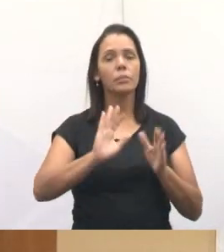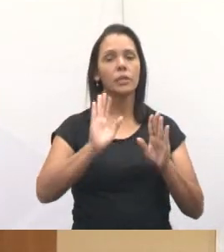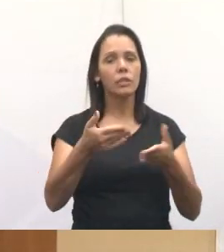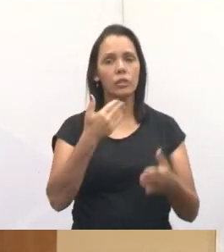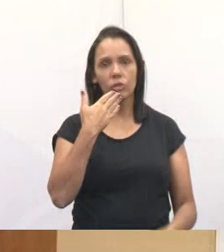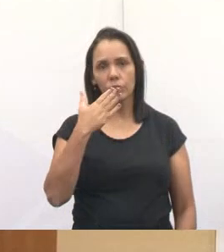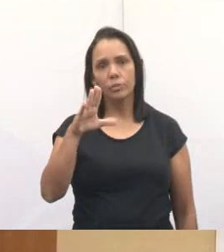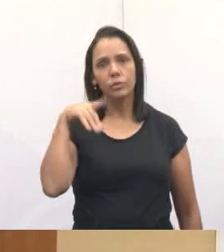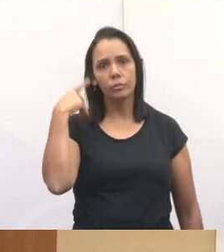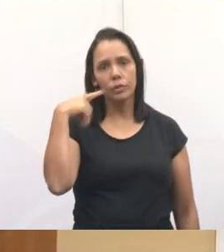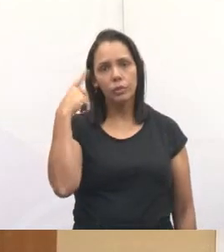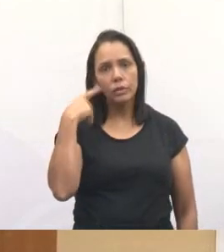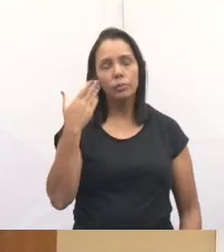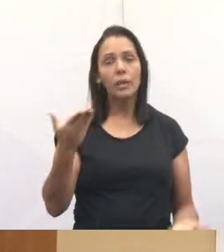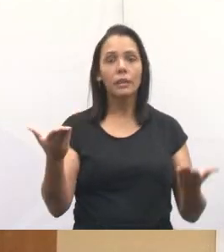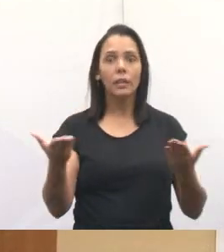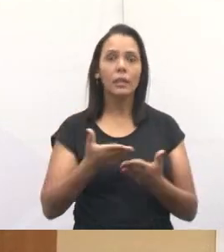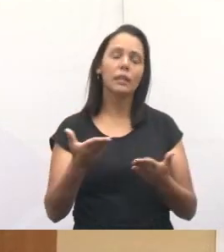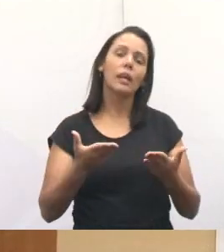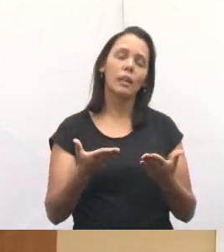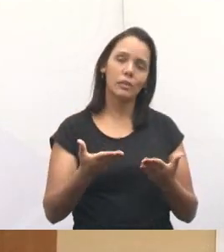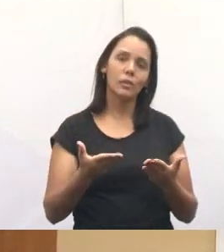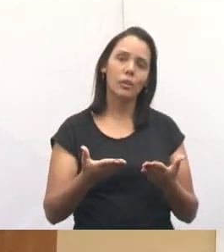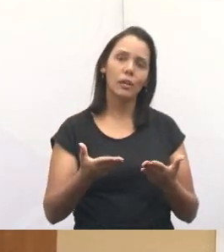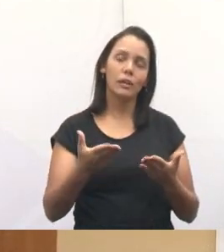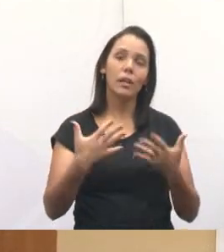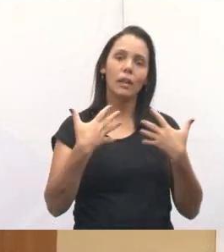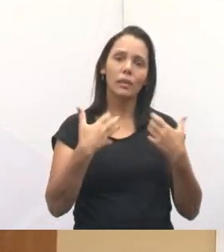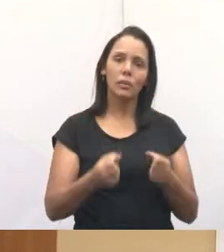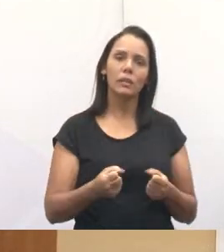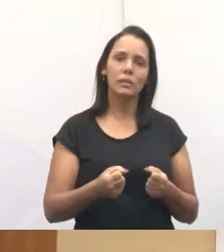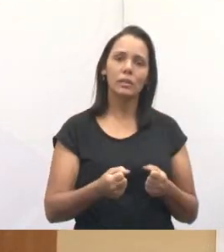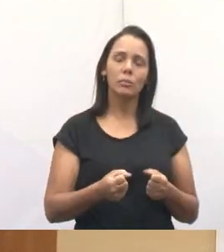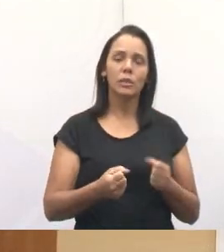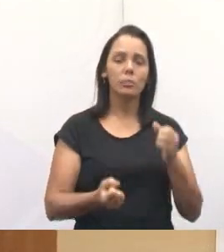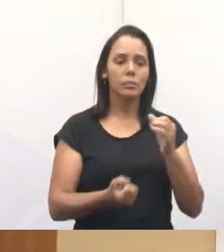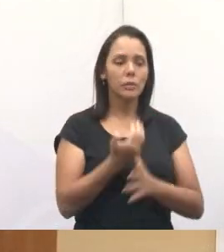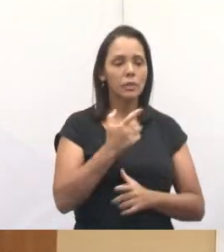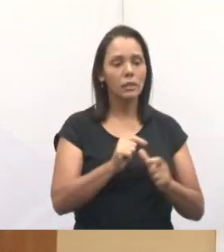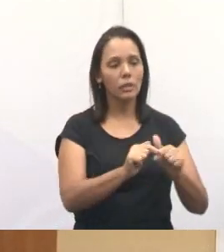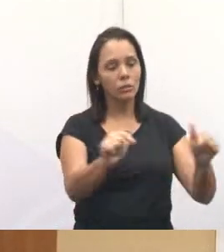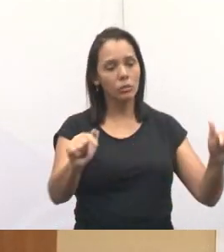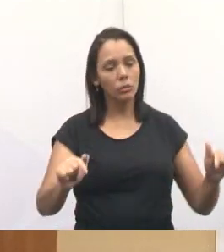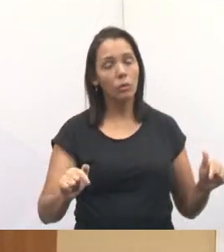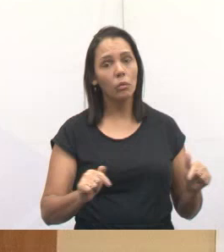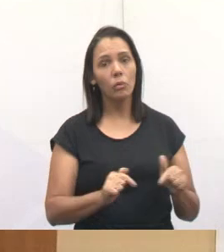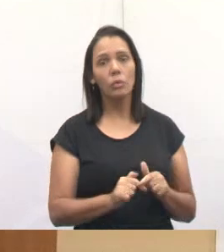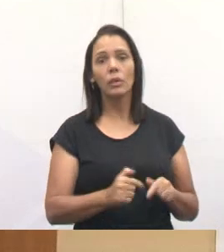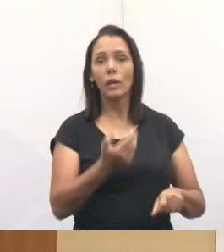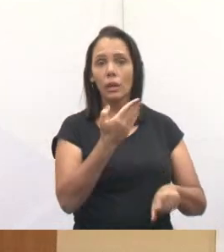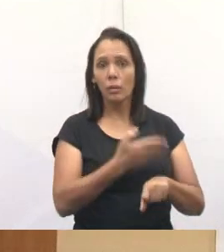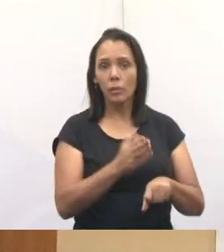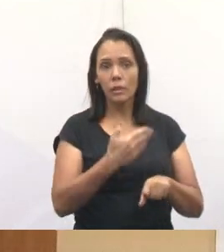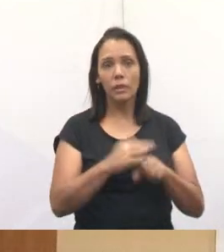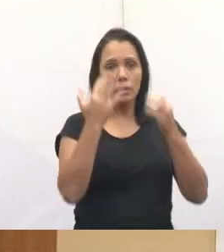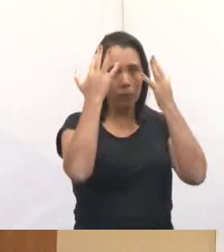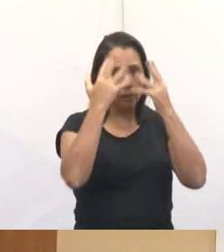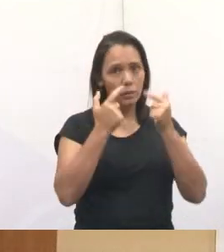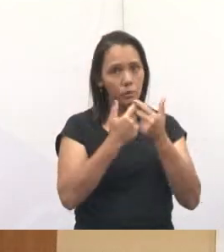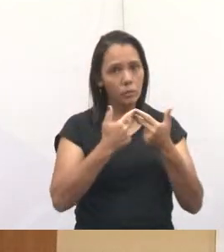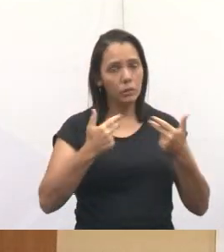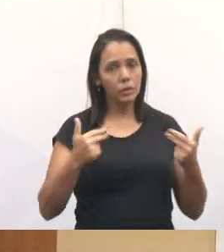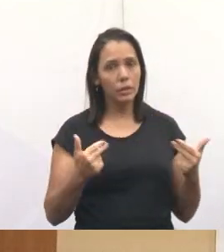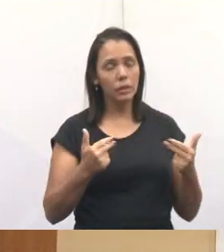deputado Márcio Alvino, e agora que teve a oportunidade de mandar, para se fazer um espaço para treinamento de animais, que é chamado do